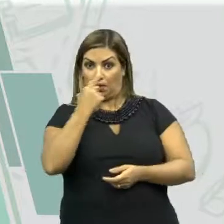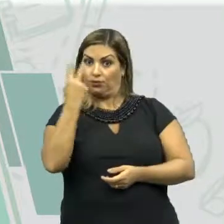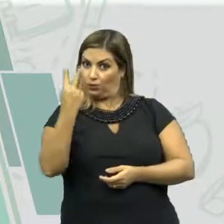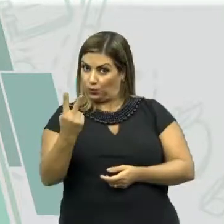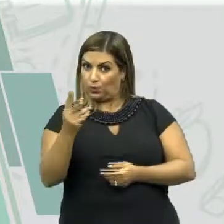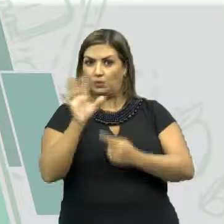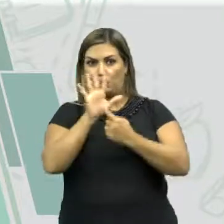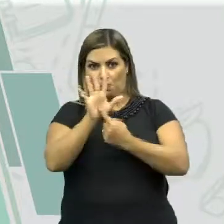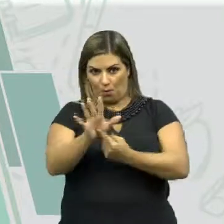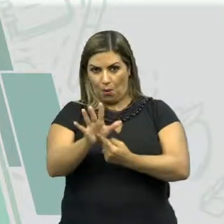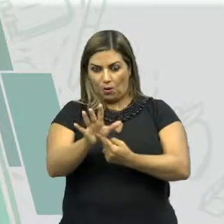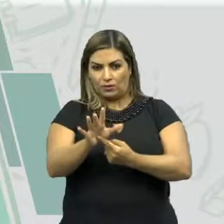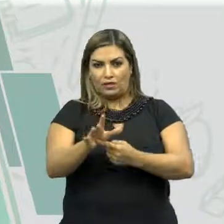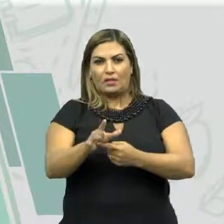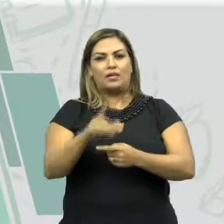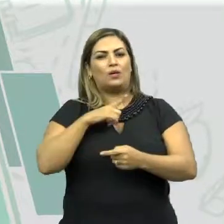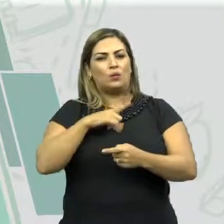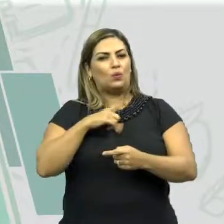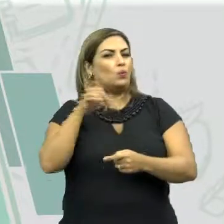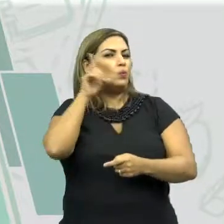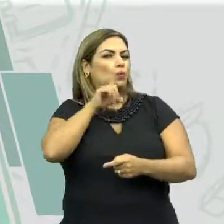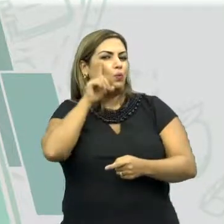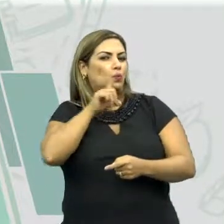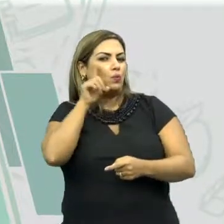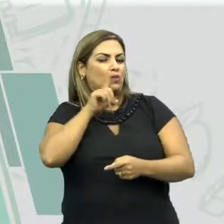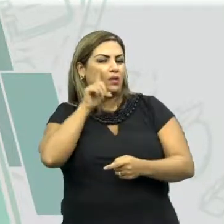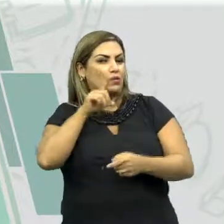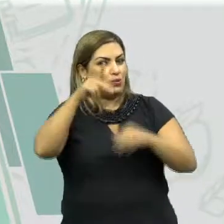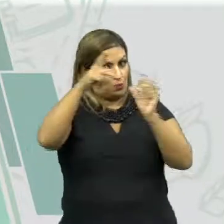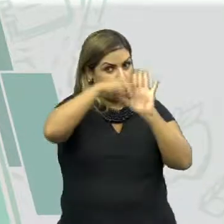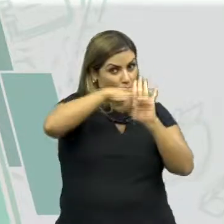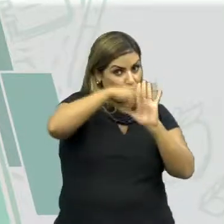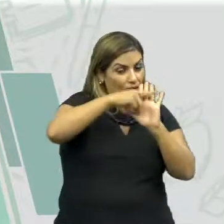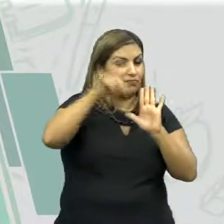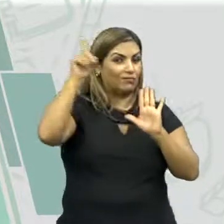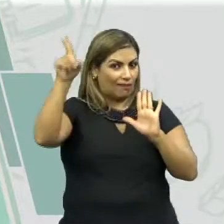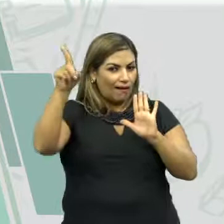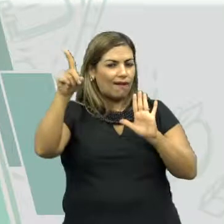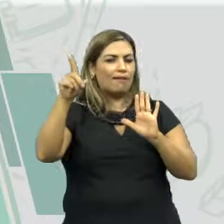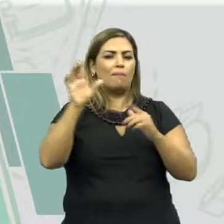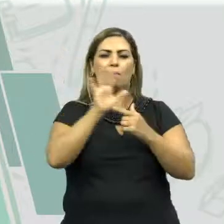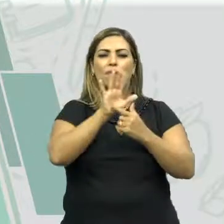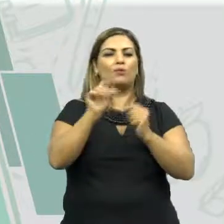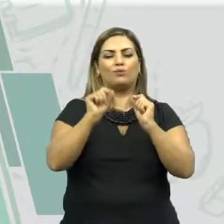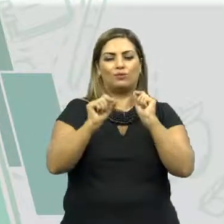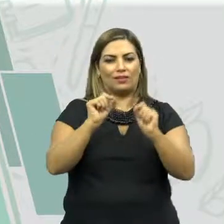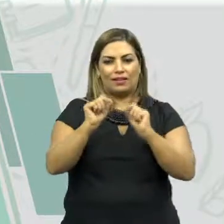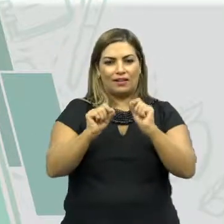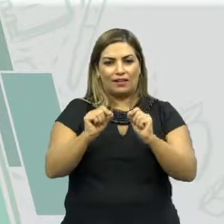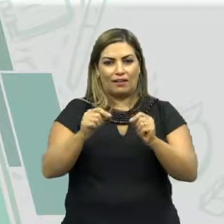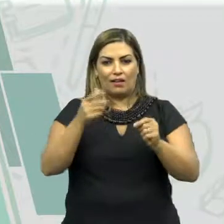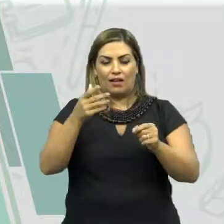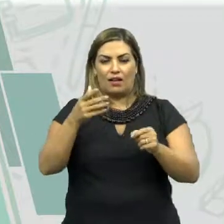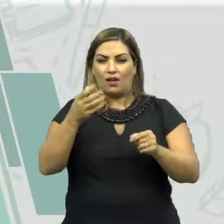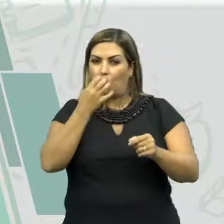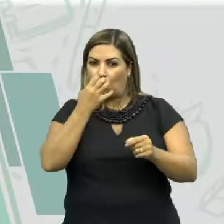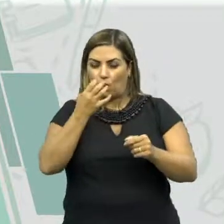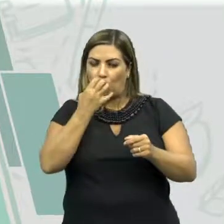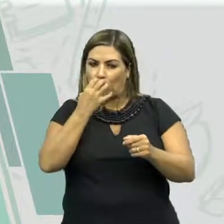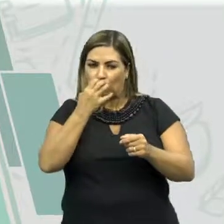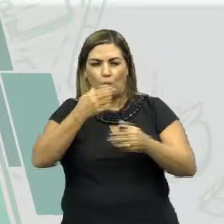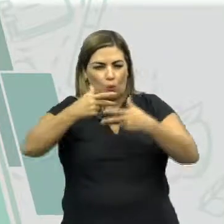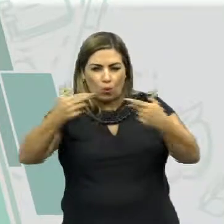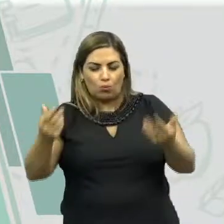2 ilustra o projeto de Parkes Park, desenvolvido em Cambridge, Estados Unidos, em que as